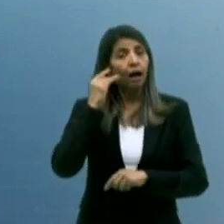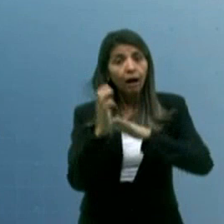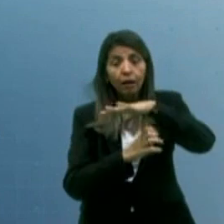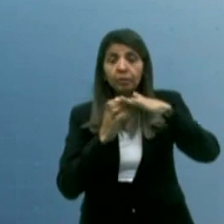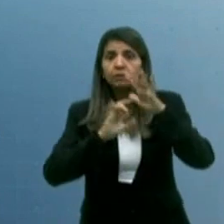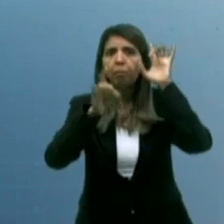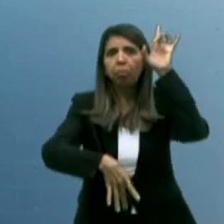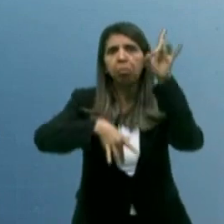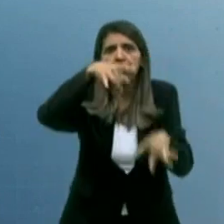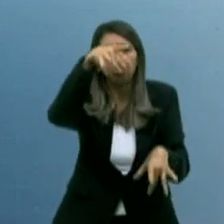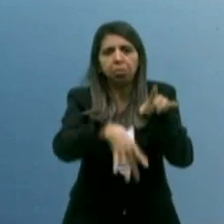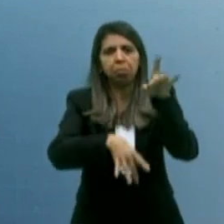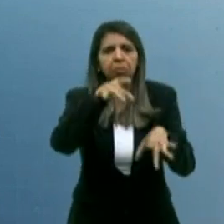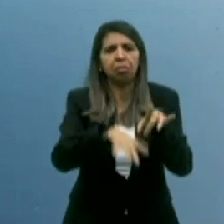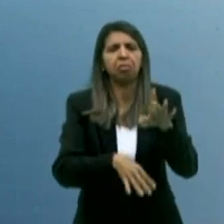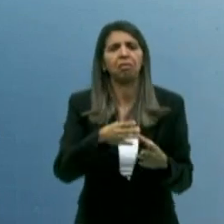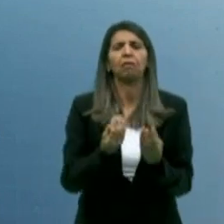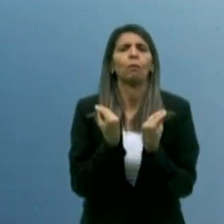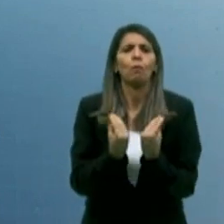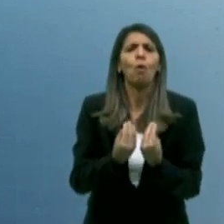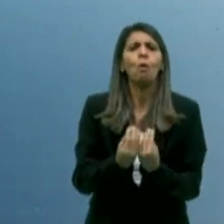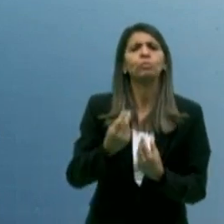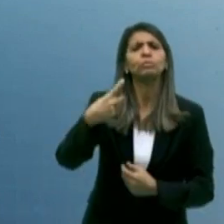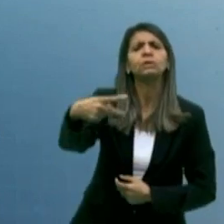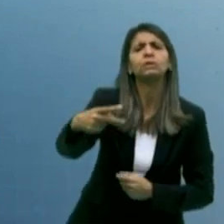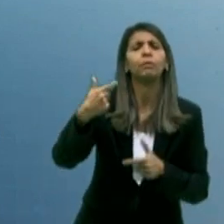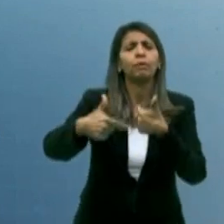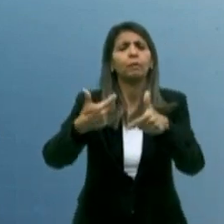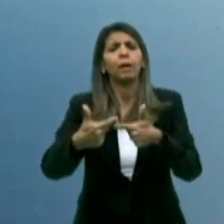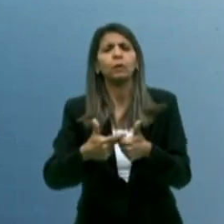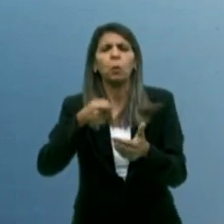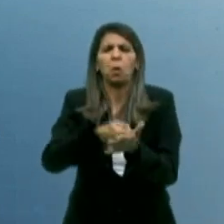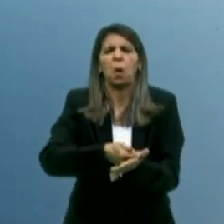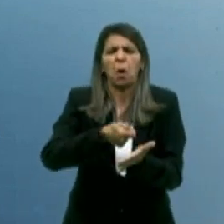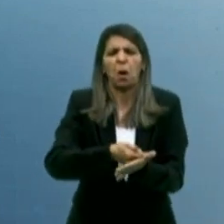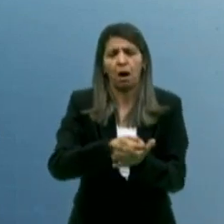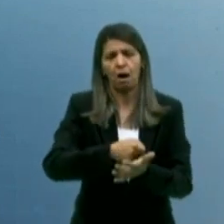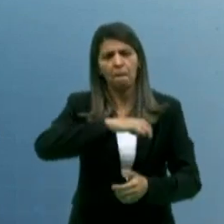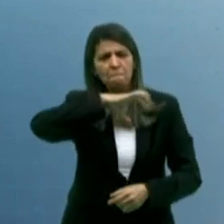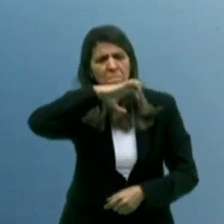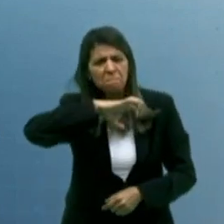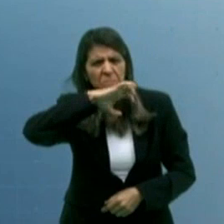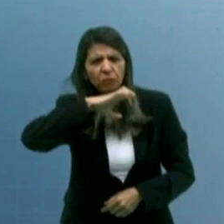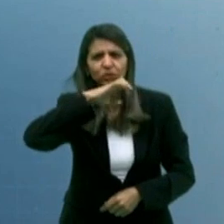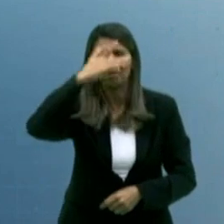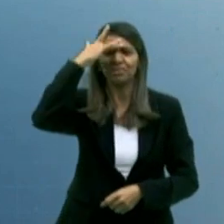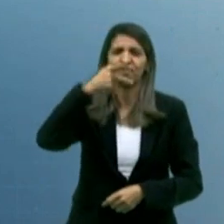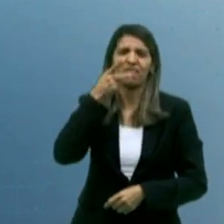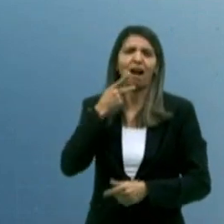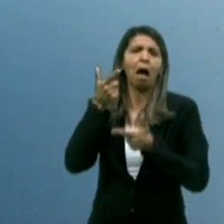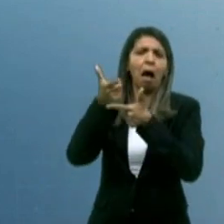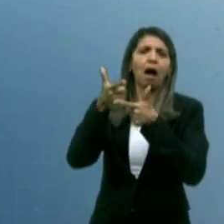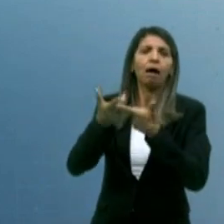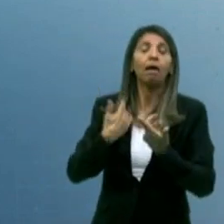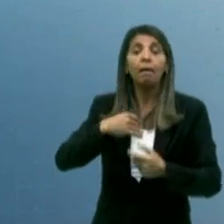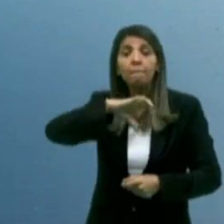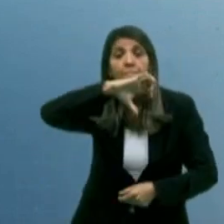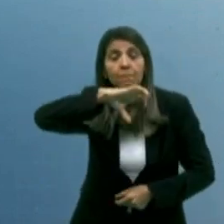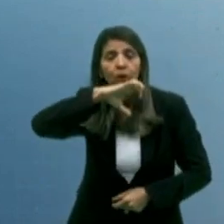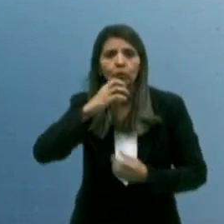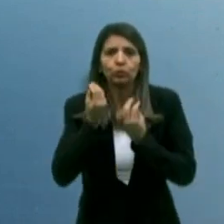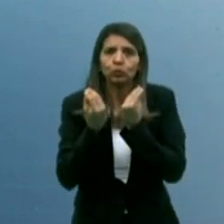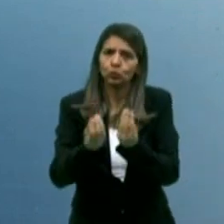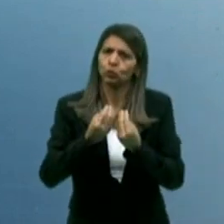política. O senhor é o governador do imposto. O seu apelido é João do Imposto, nos quatro cantos da Paraíba. O senhor foi contra